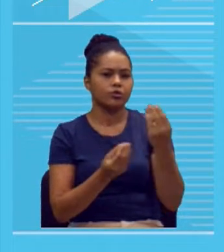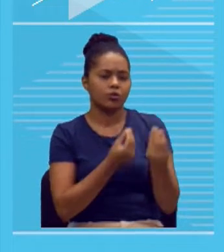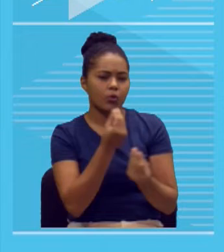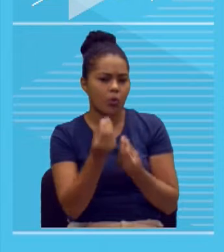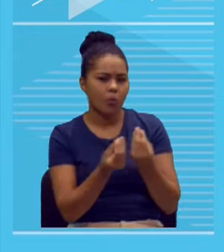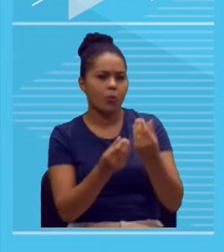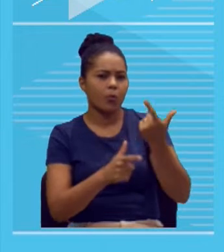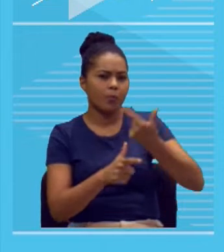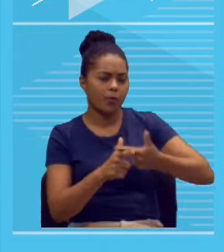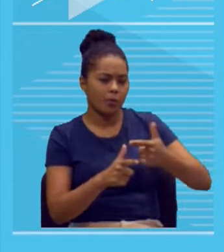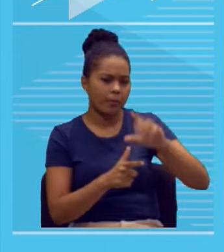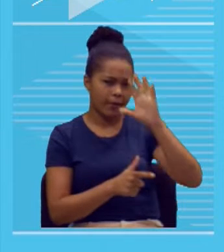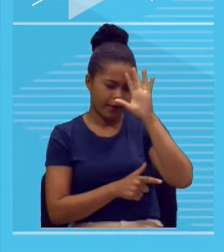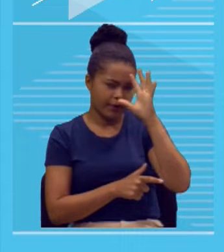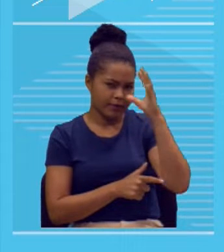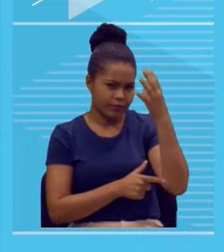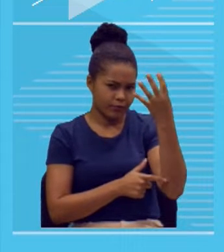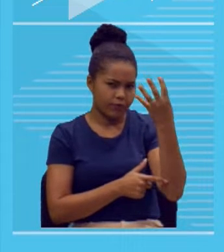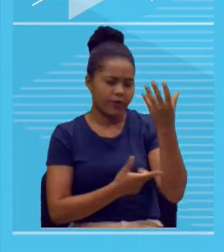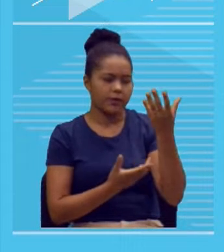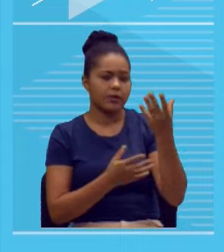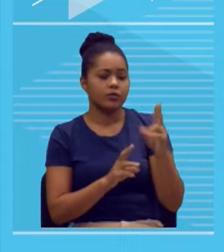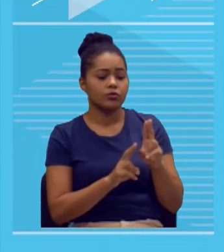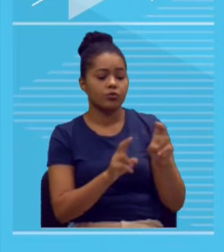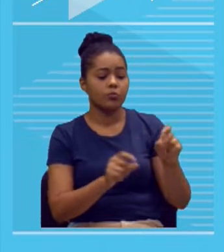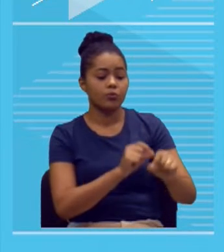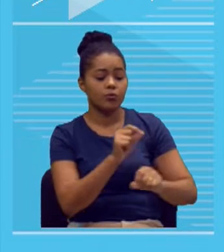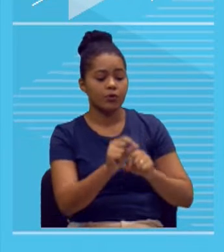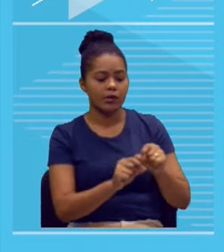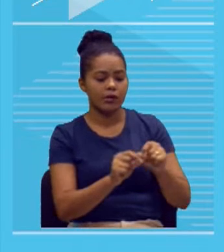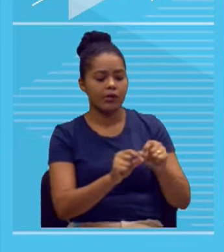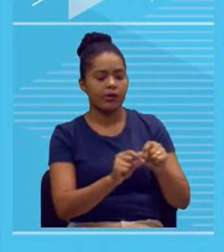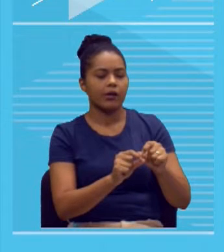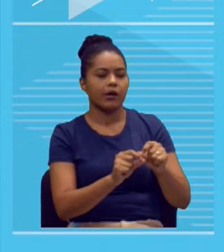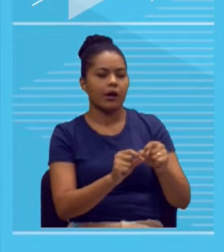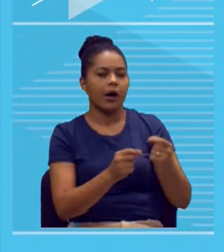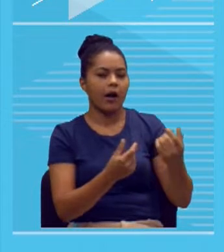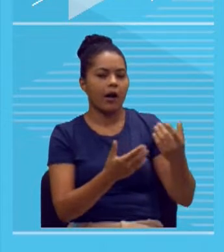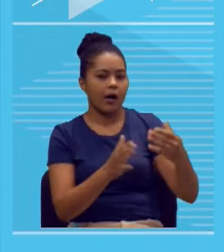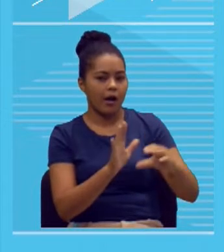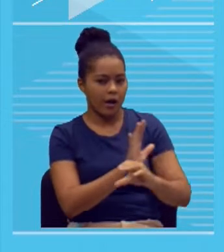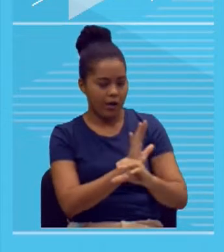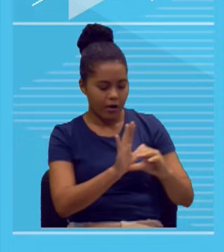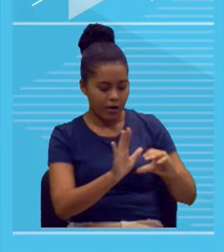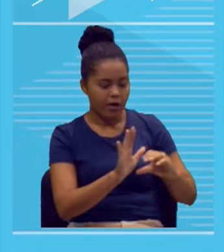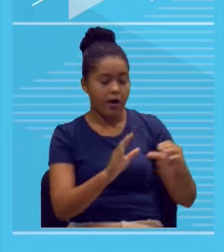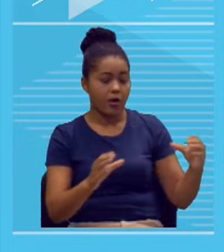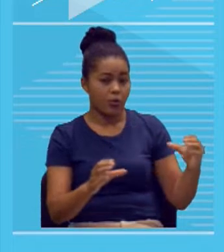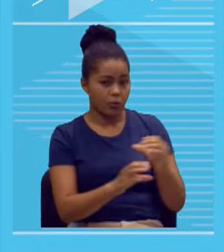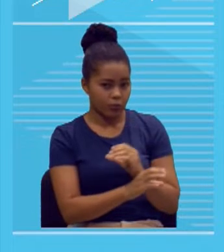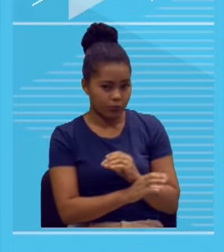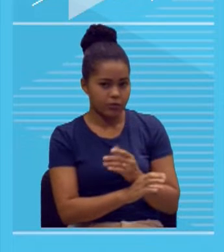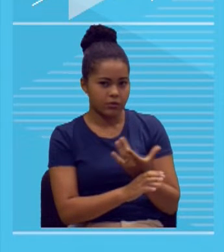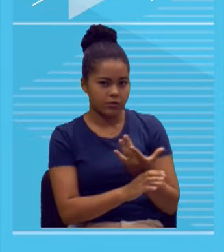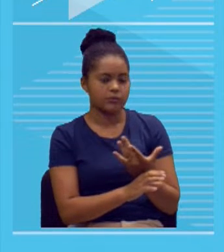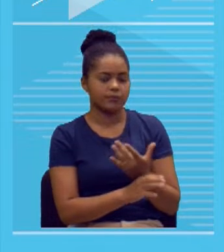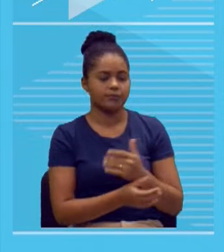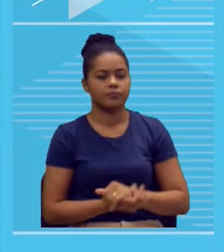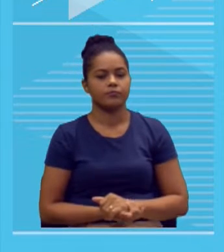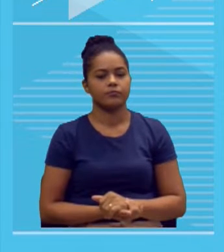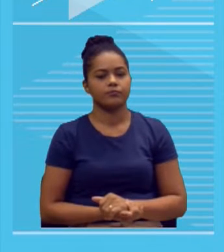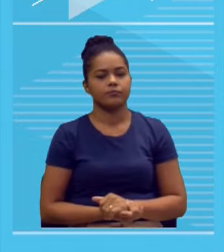ver como é que se constrói uma conclusão, tá? Baseada exatamente no que essa parte exige, que é a intervenção. Então,